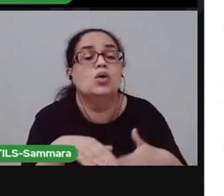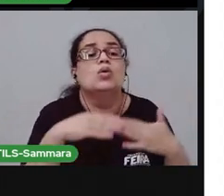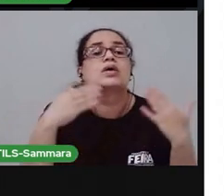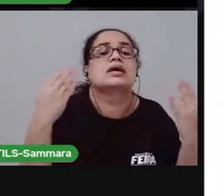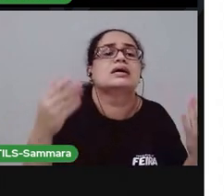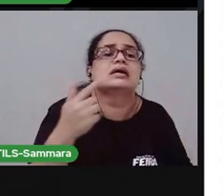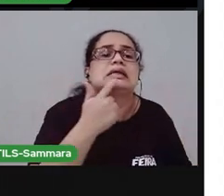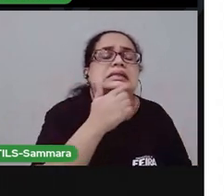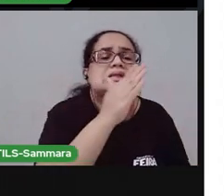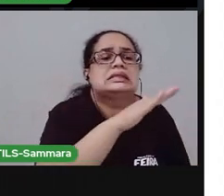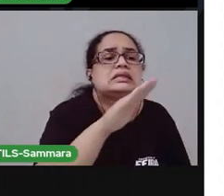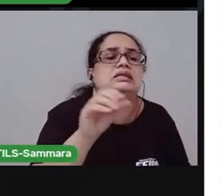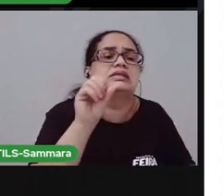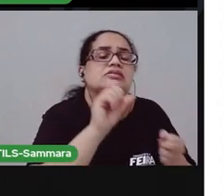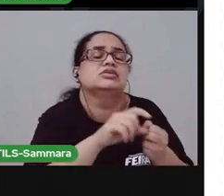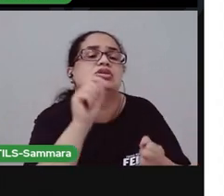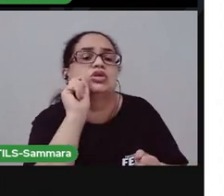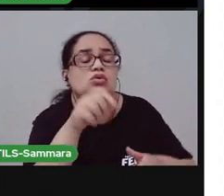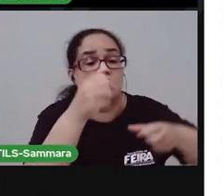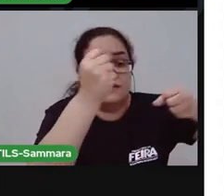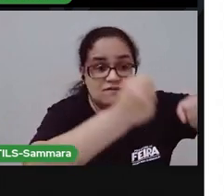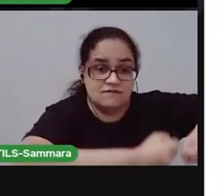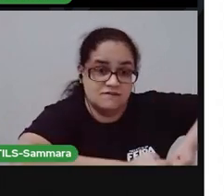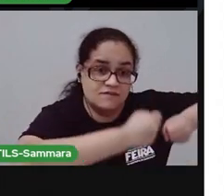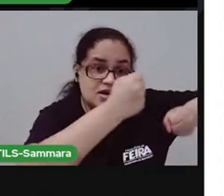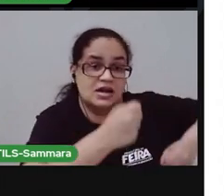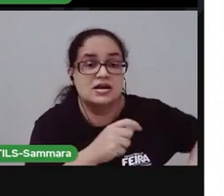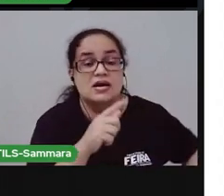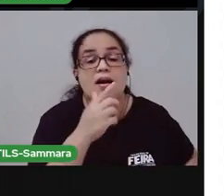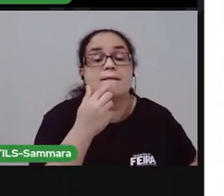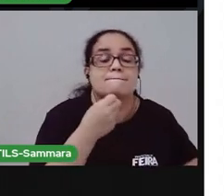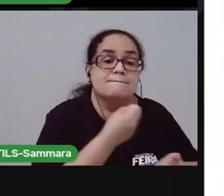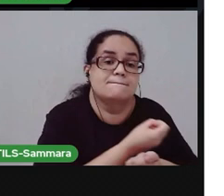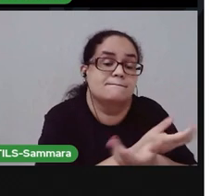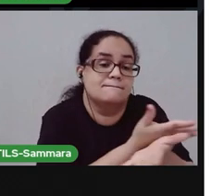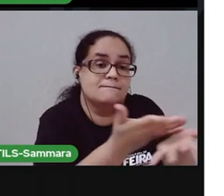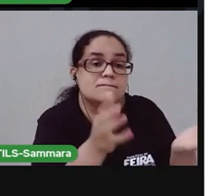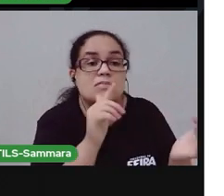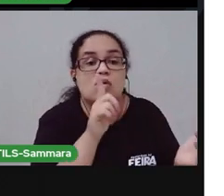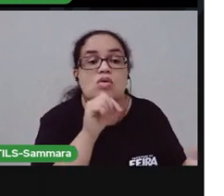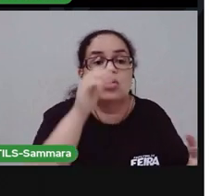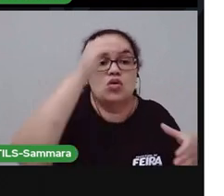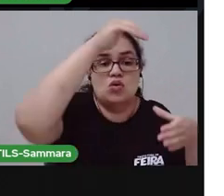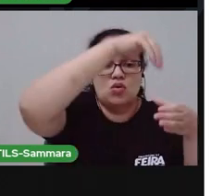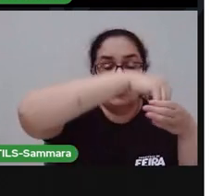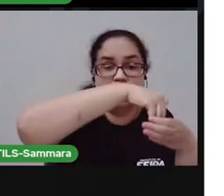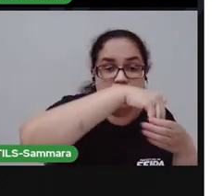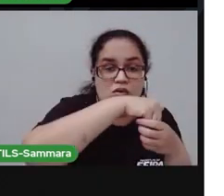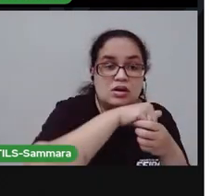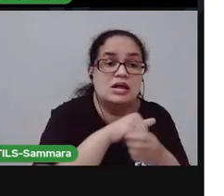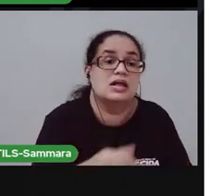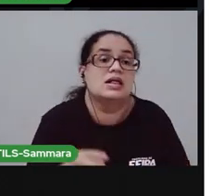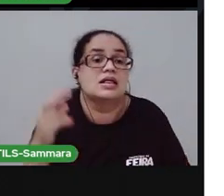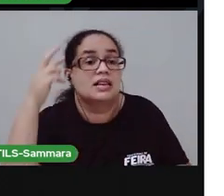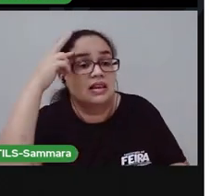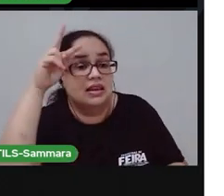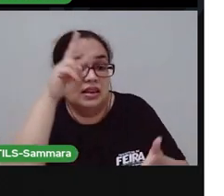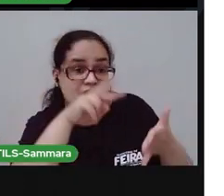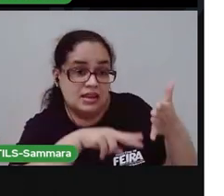que a criança está fazendo. Varrer, molhar, guardar, vai tentar ler